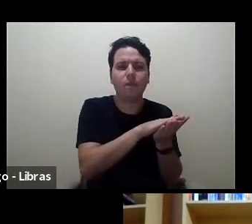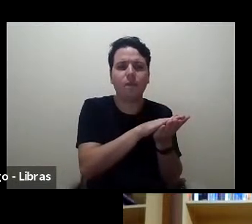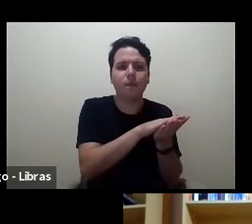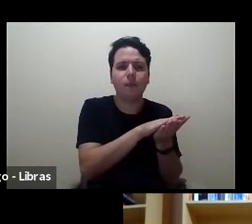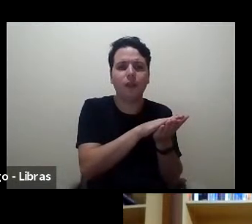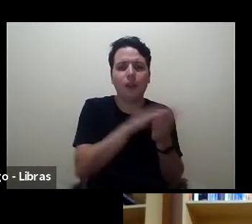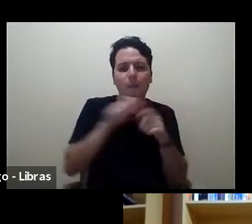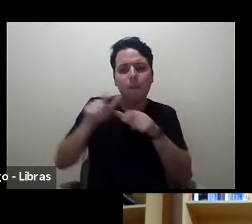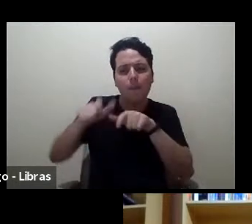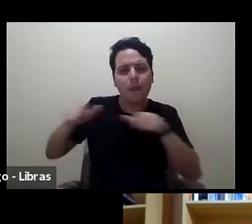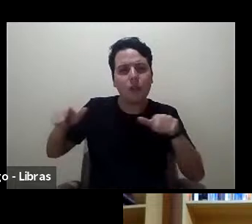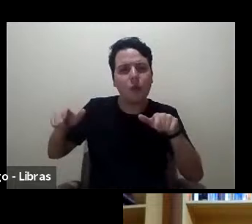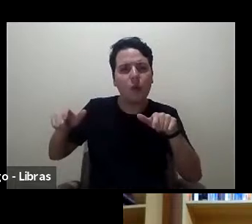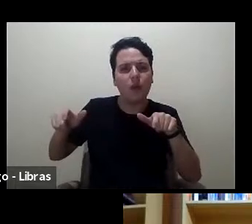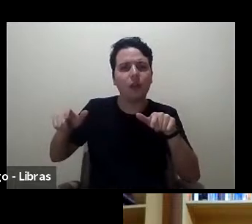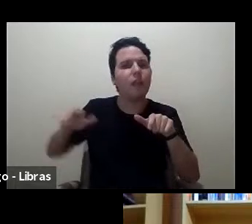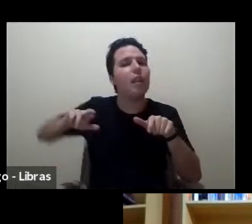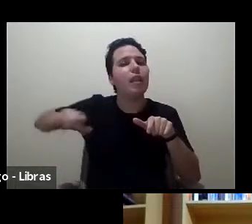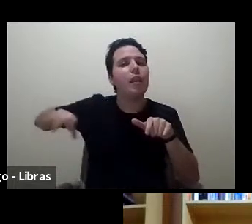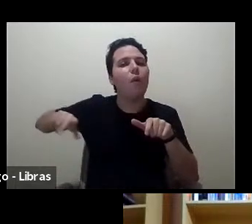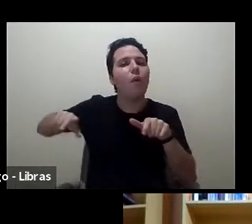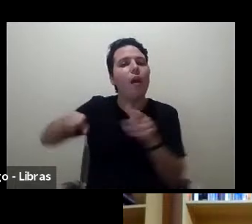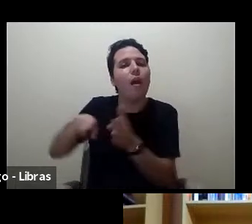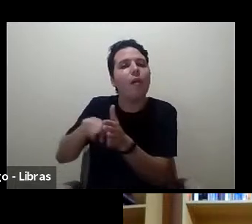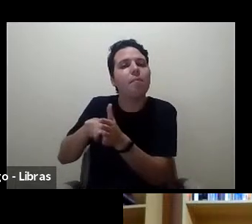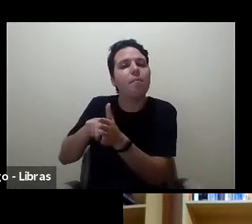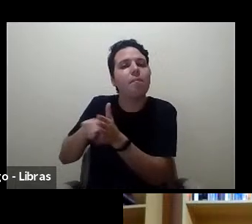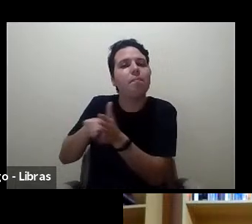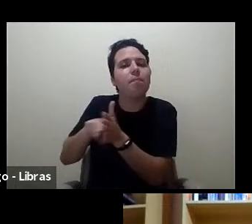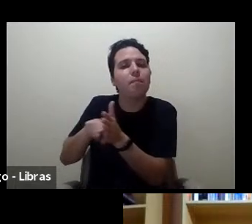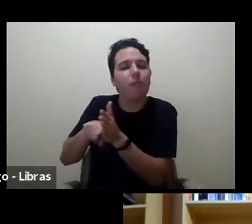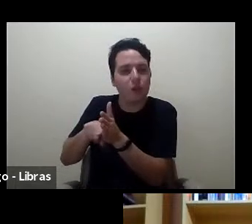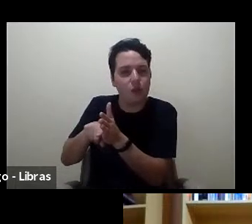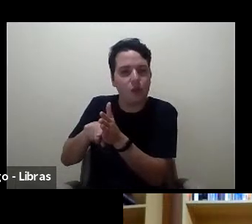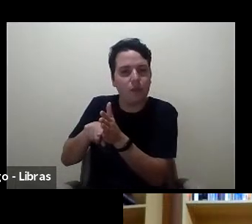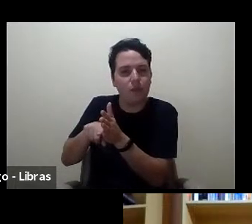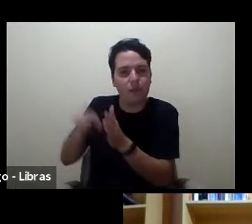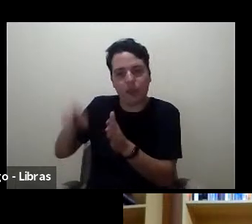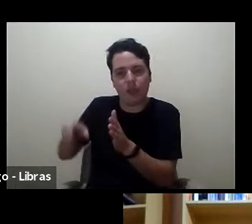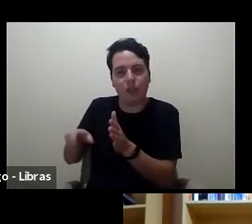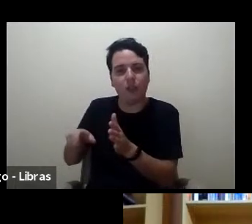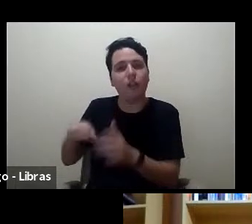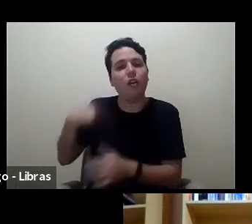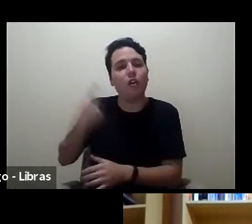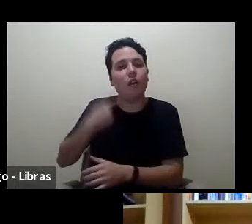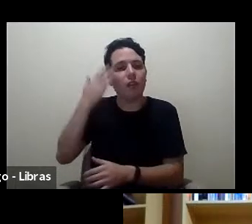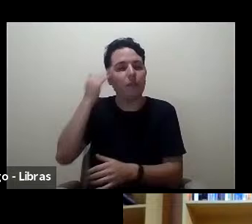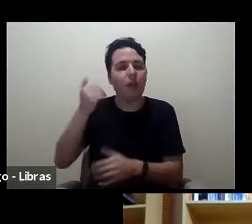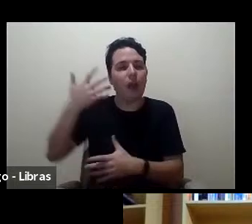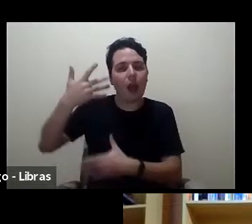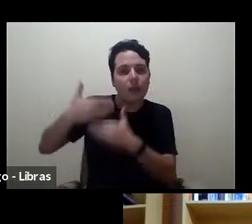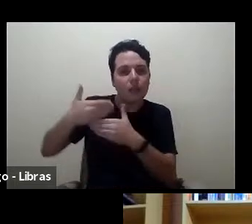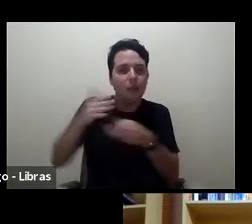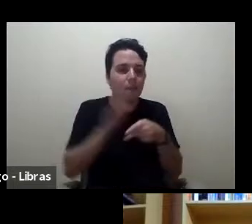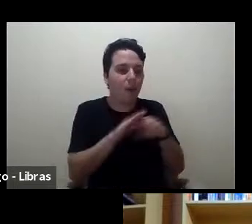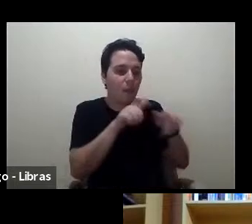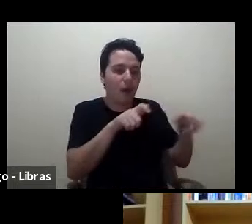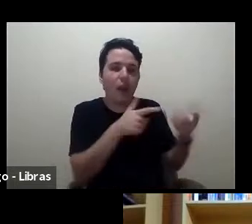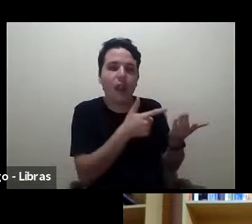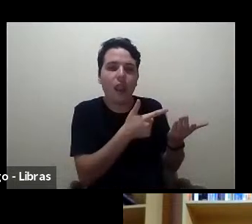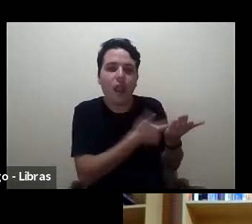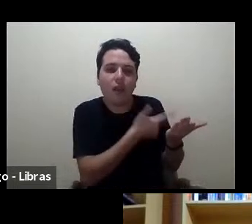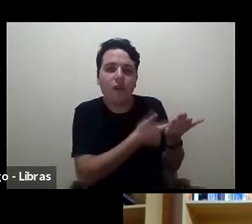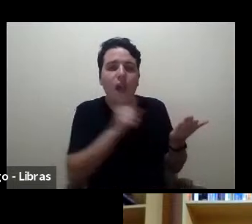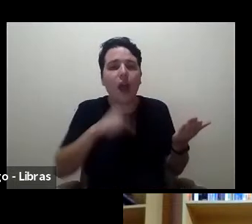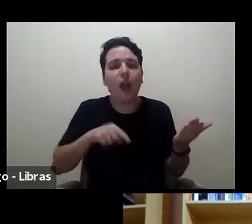pessoas que não são pesquisadoras. Nós o que sabemos é que as resenhas dos nossos livros muitas vezes são